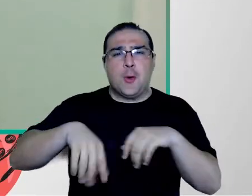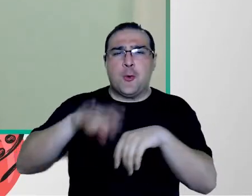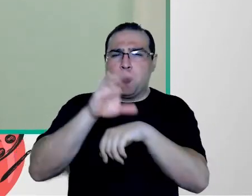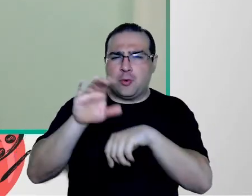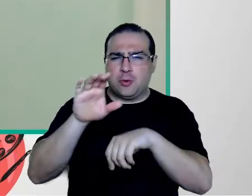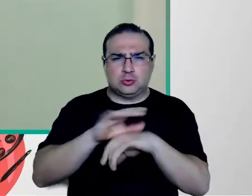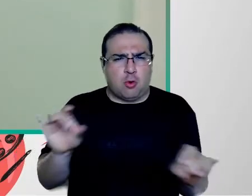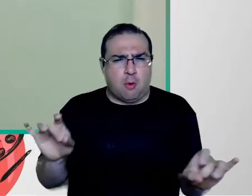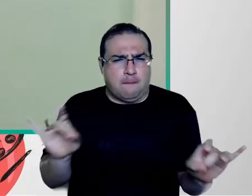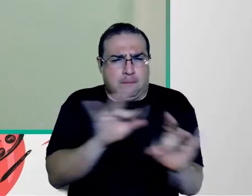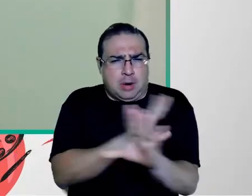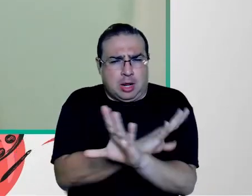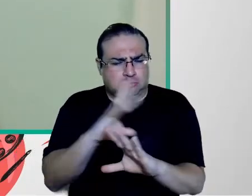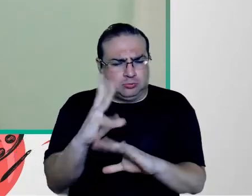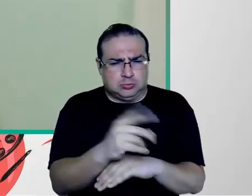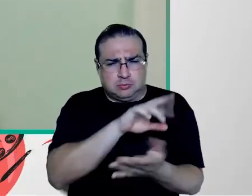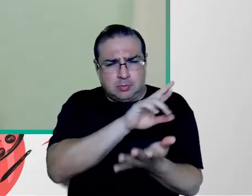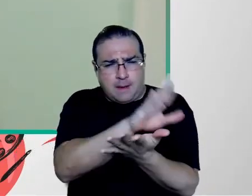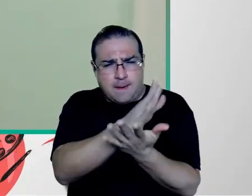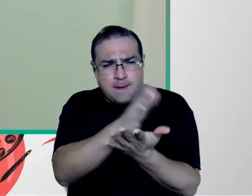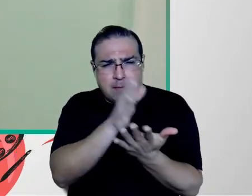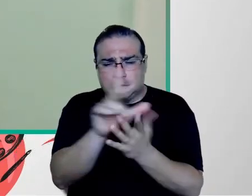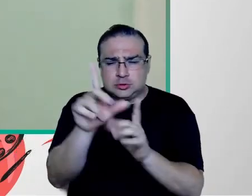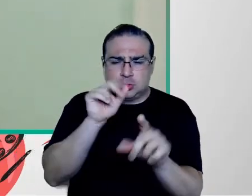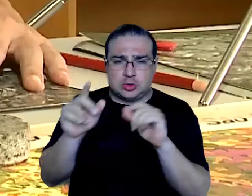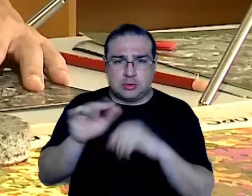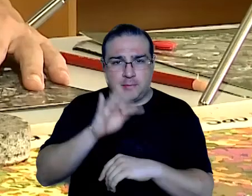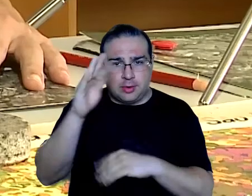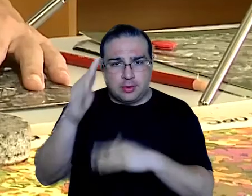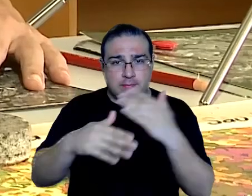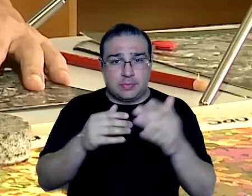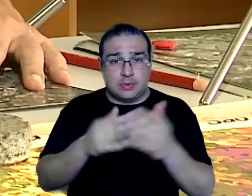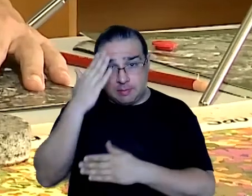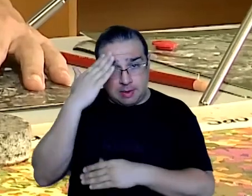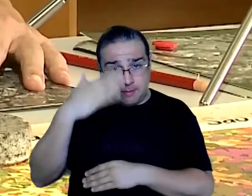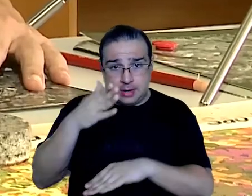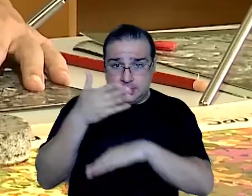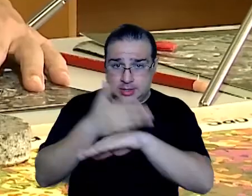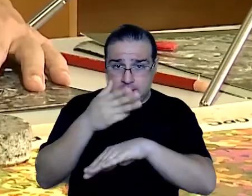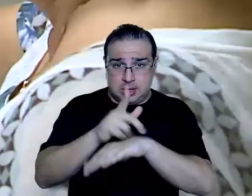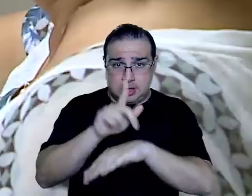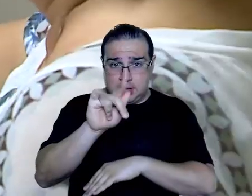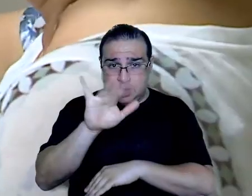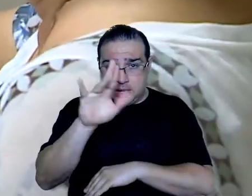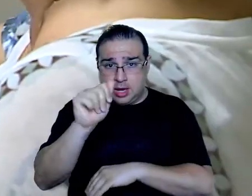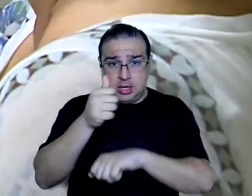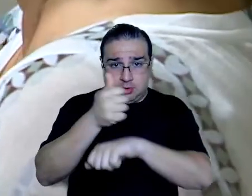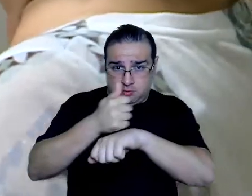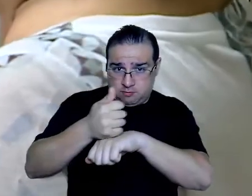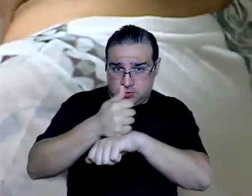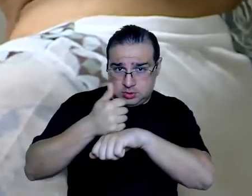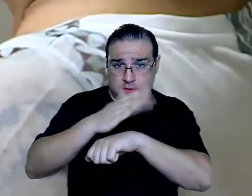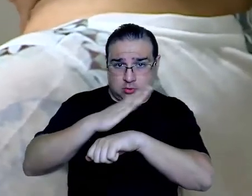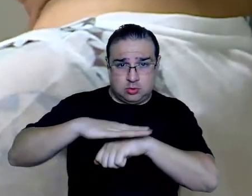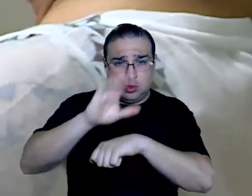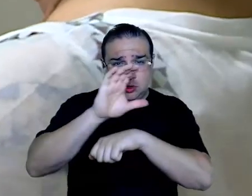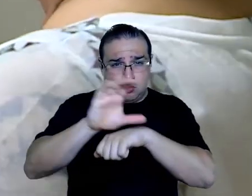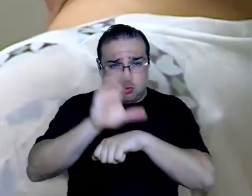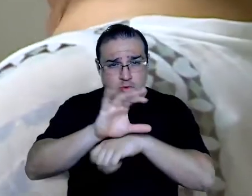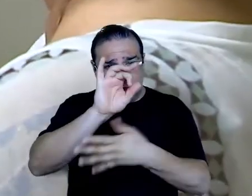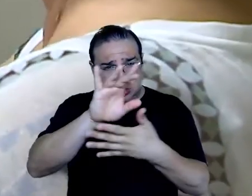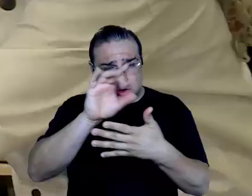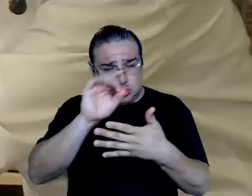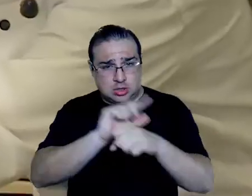completo e de vários horizontes possíveis. Para saber mais sobre a profissão e o perfil de cada curso de